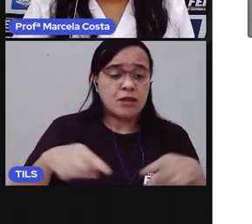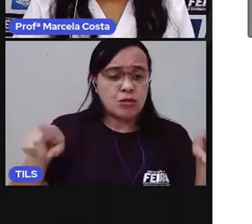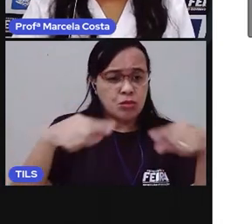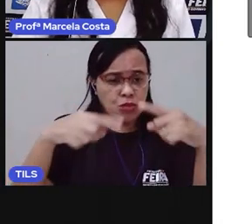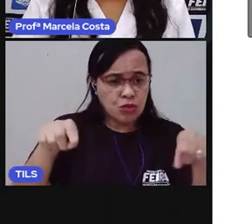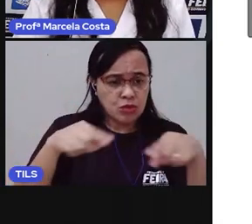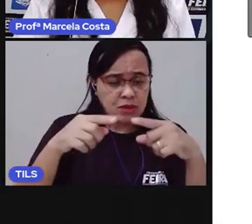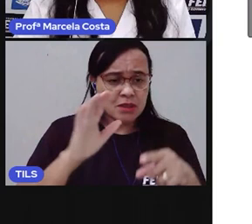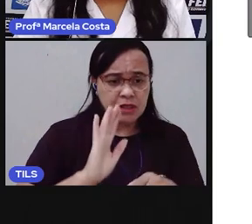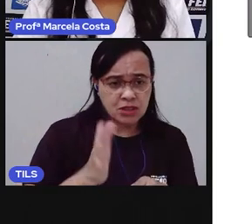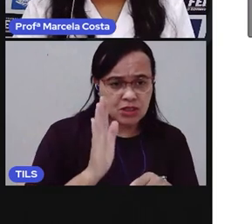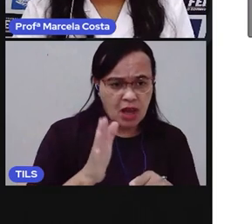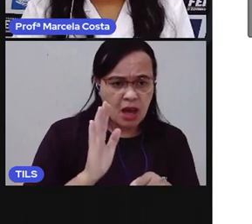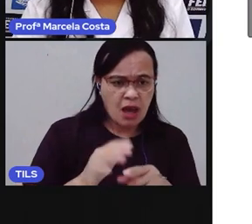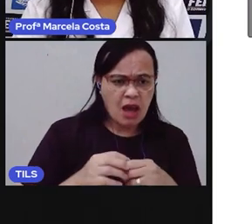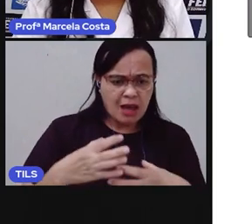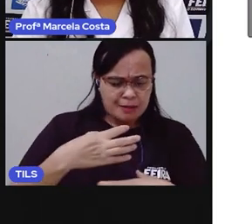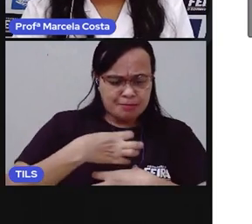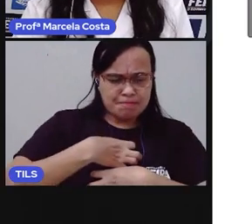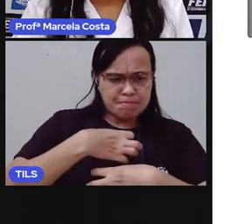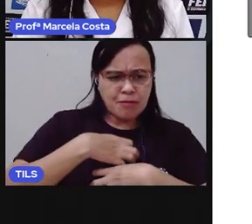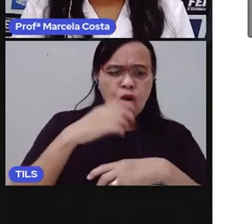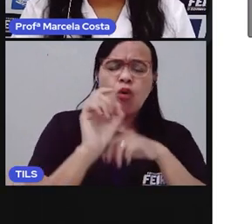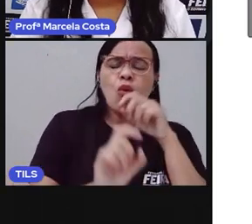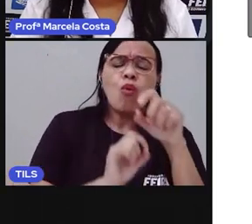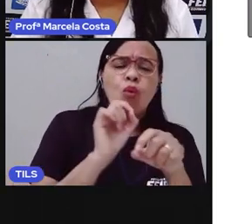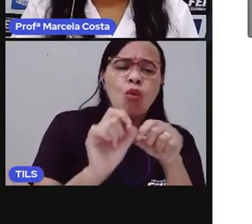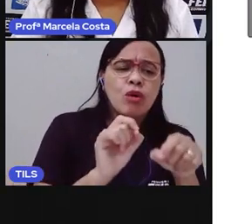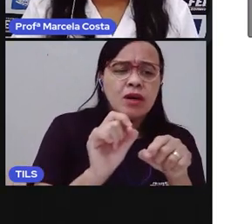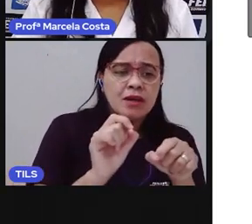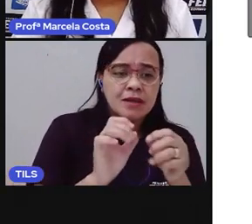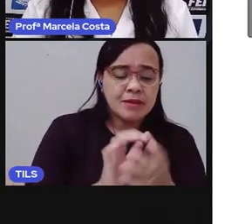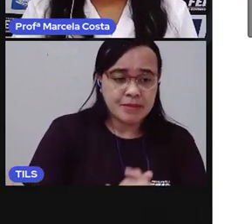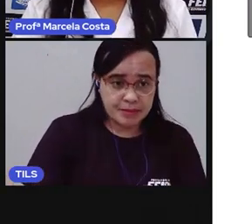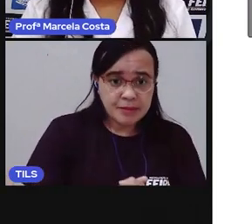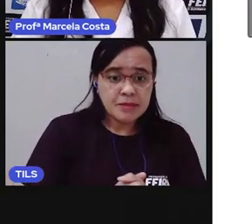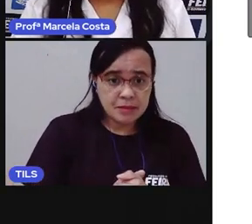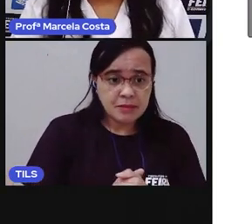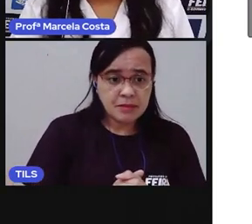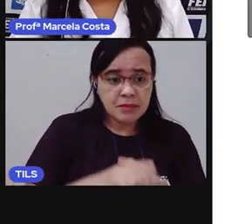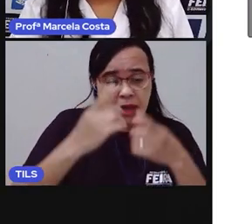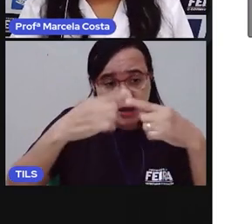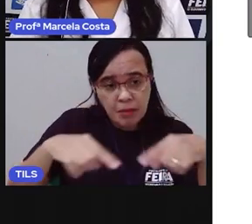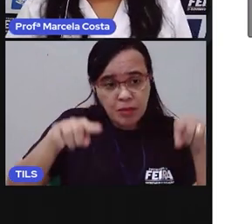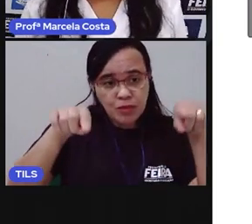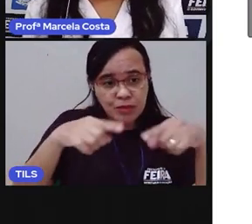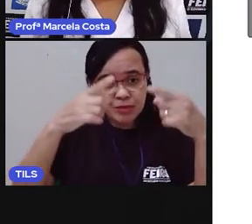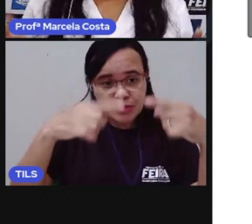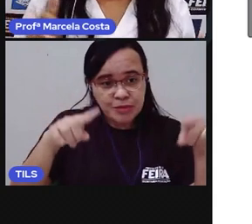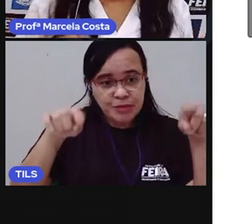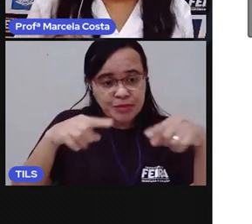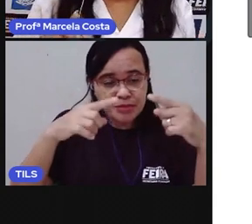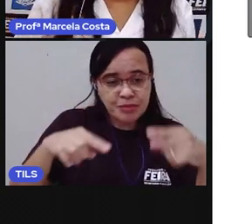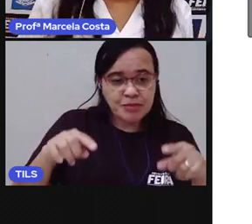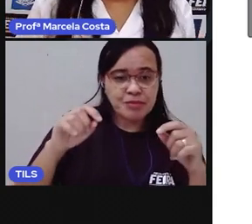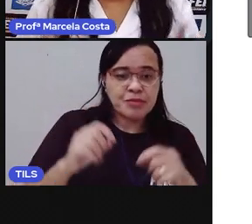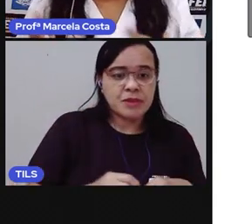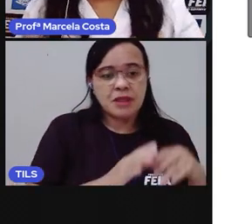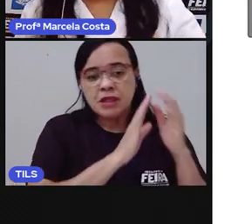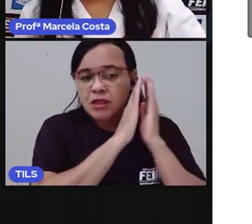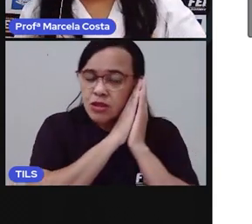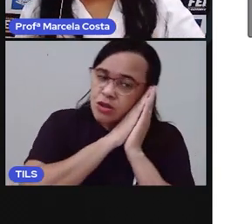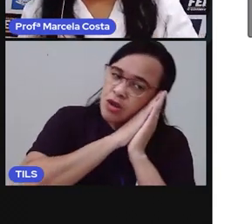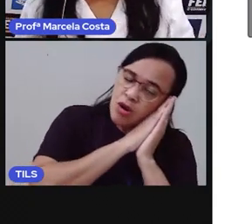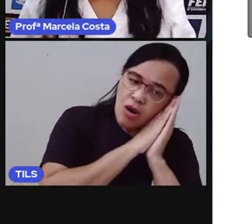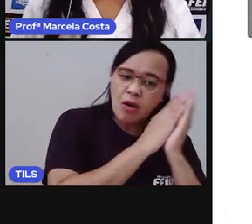O que você sentia? Aí a canção diz assim, Dorme,